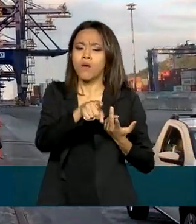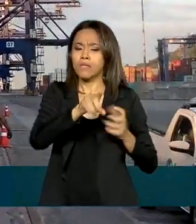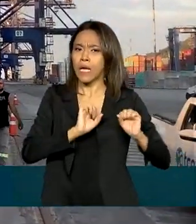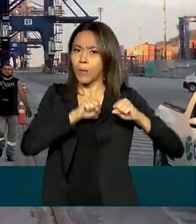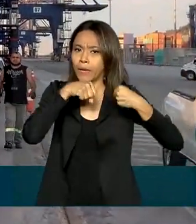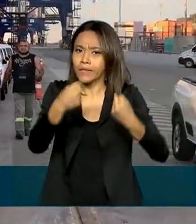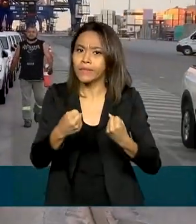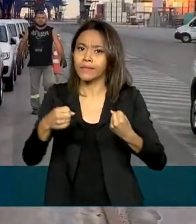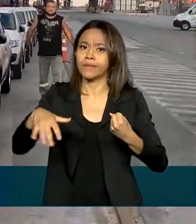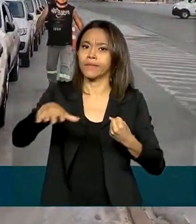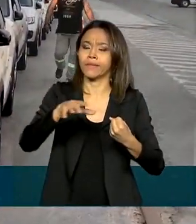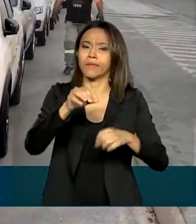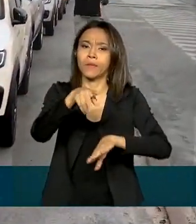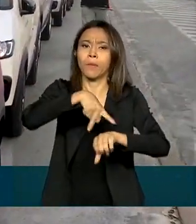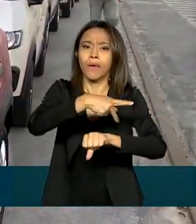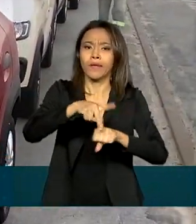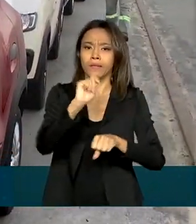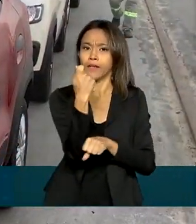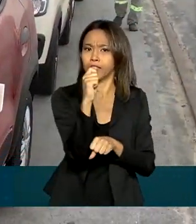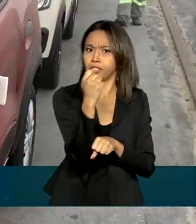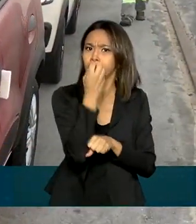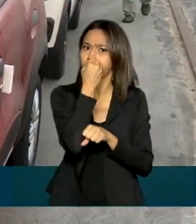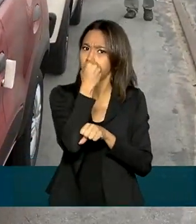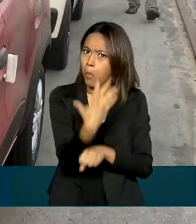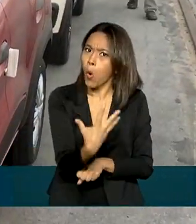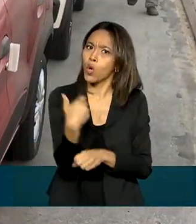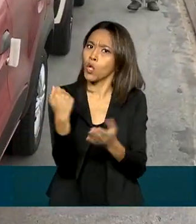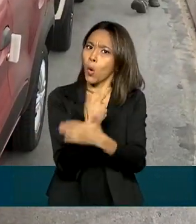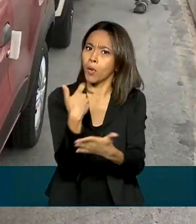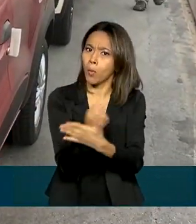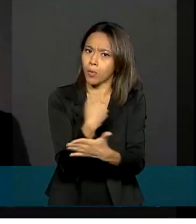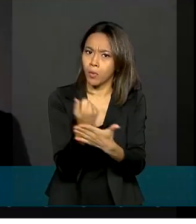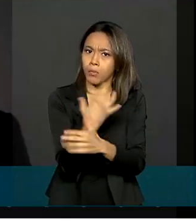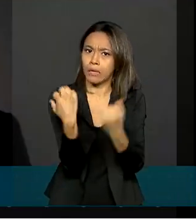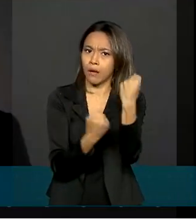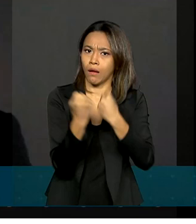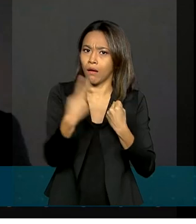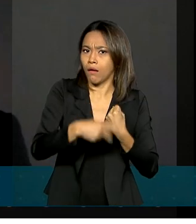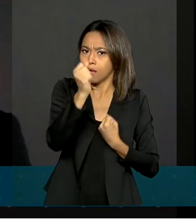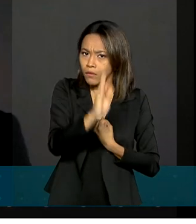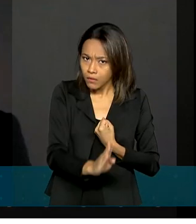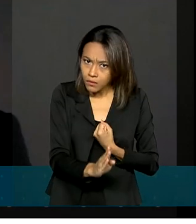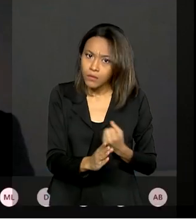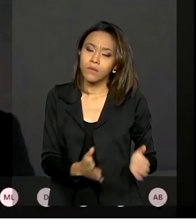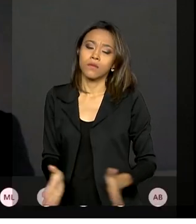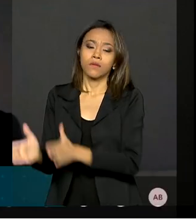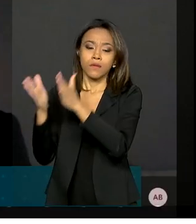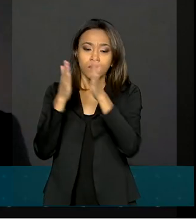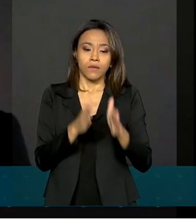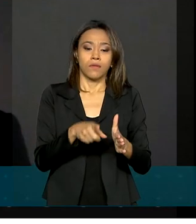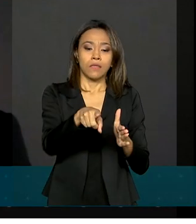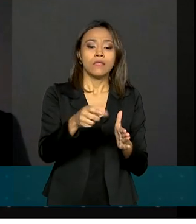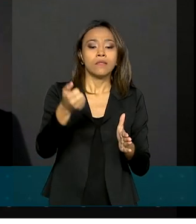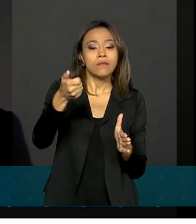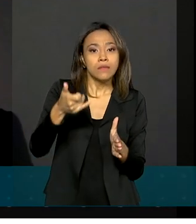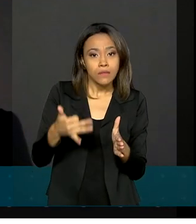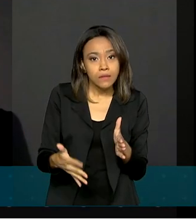Argentina, o principal comprador de automóveis produzidos no Brasil. Tem efeito aí da